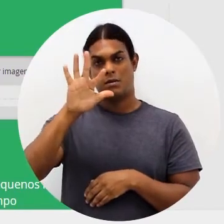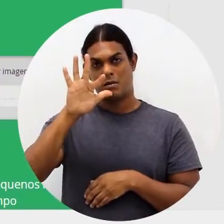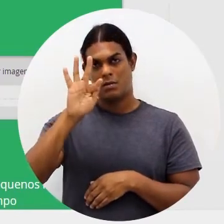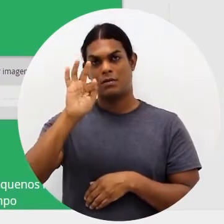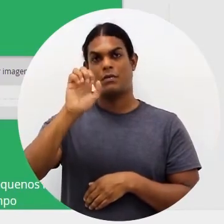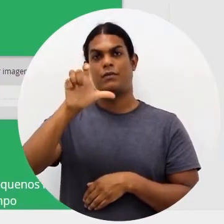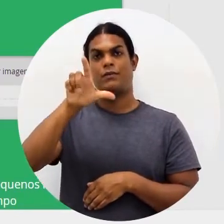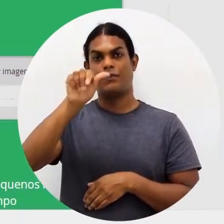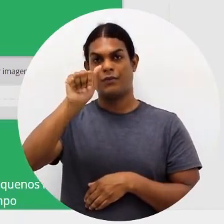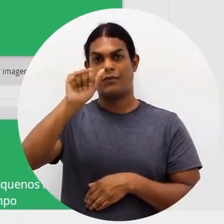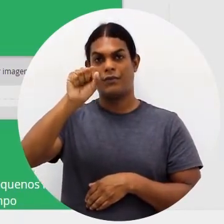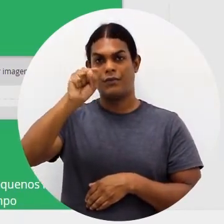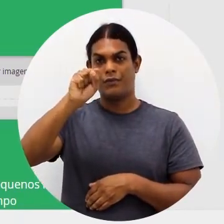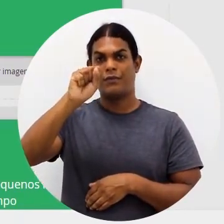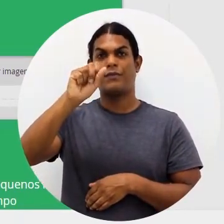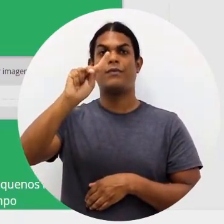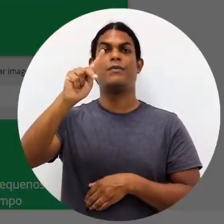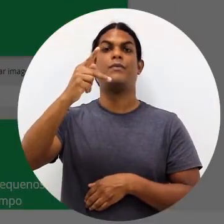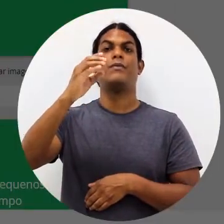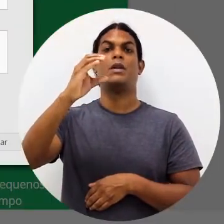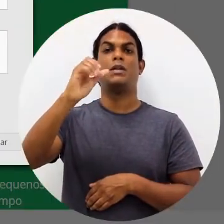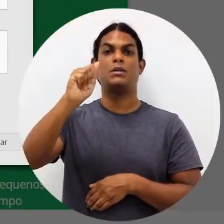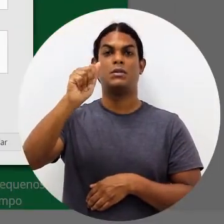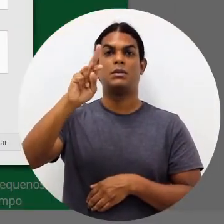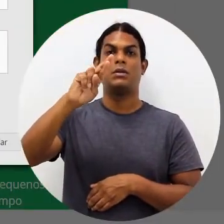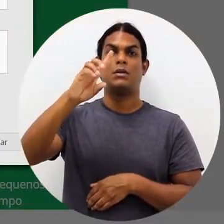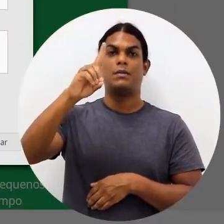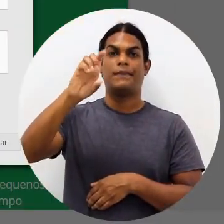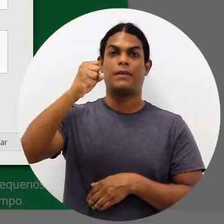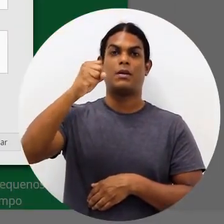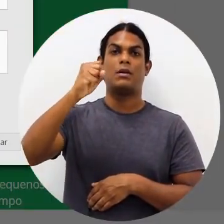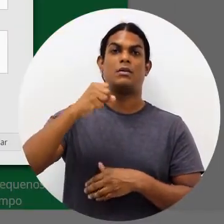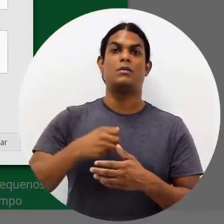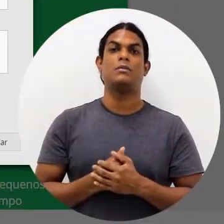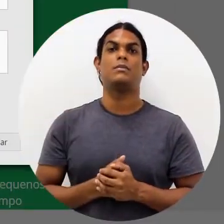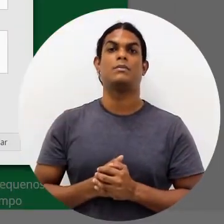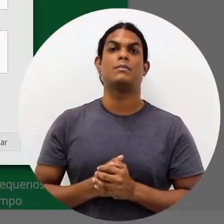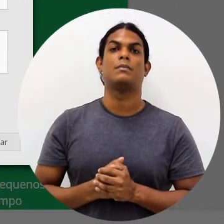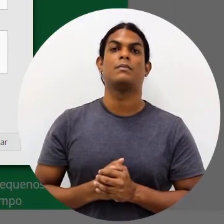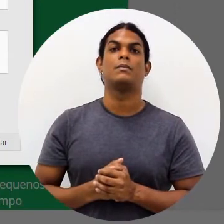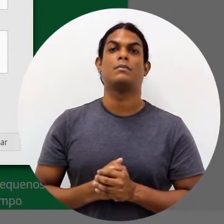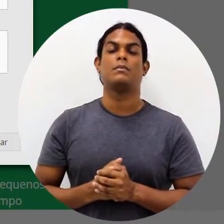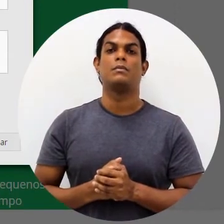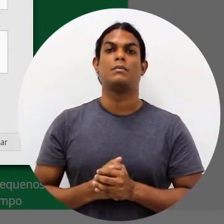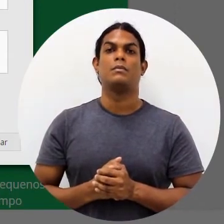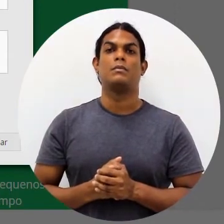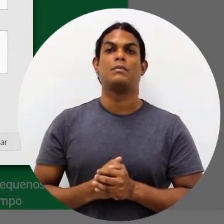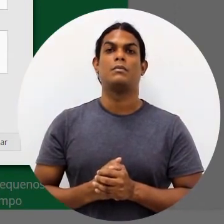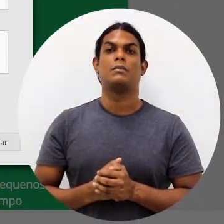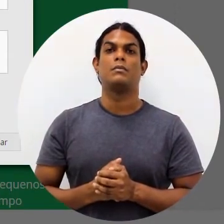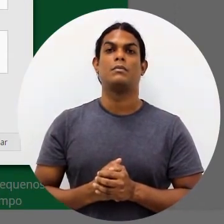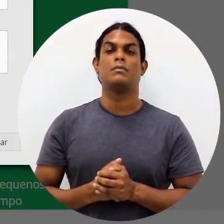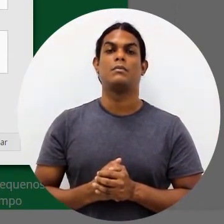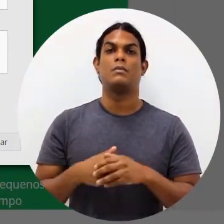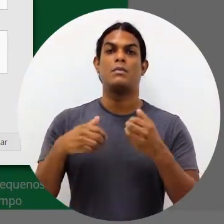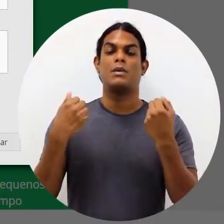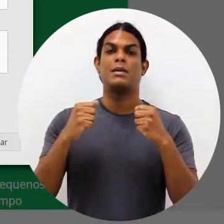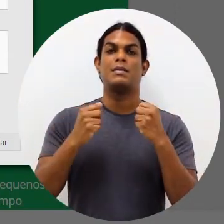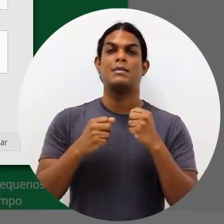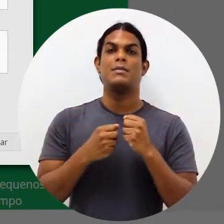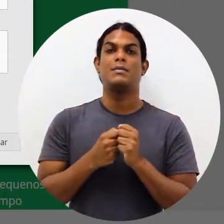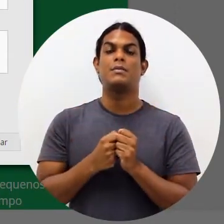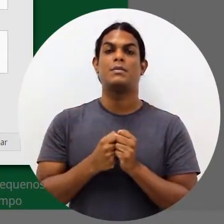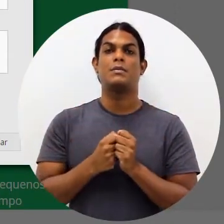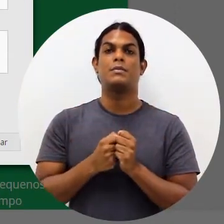para a gente saber que é o flashcard que a gente está fazendo agora. Então, no título a gente vai ter lá teste, competência três.